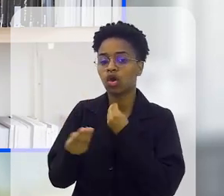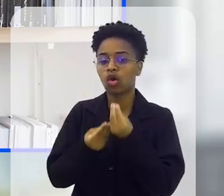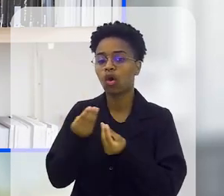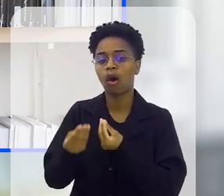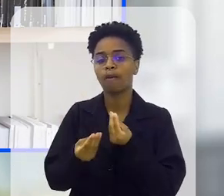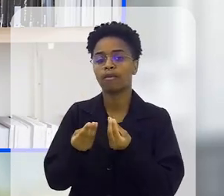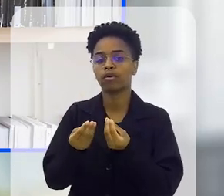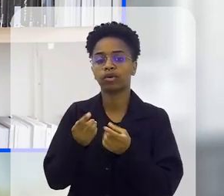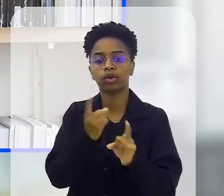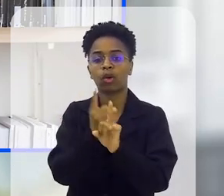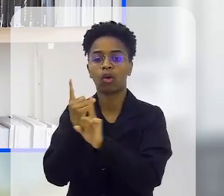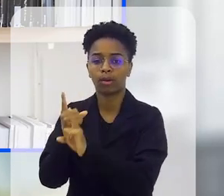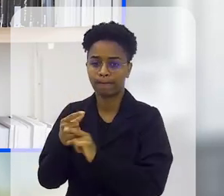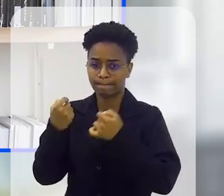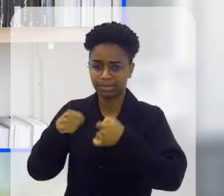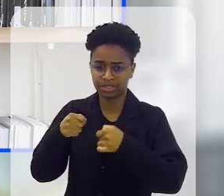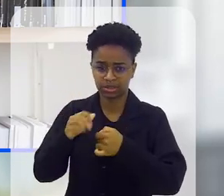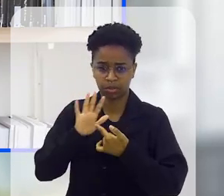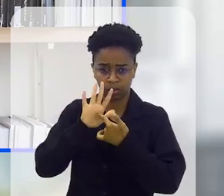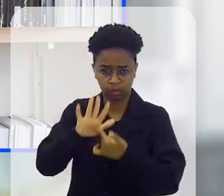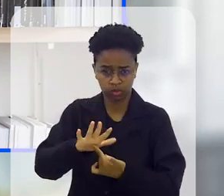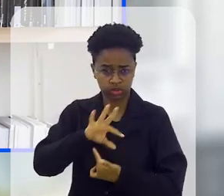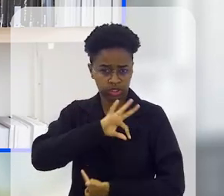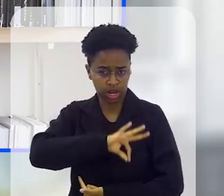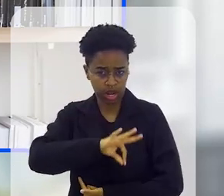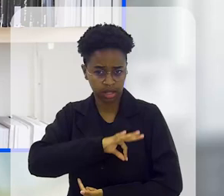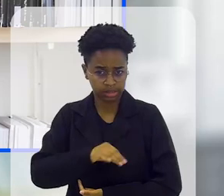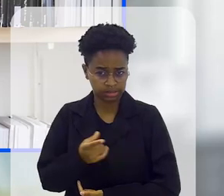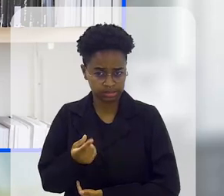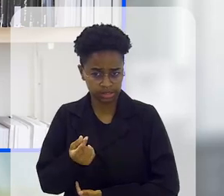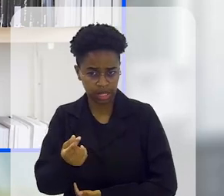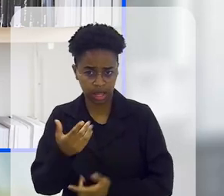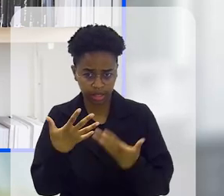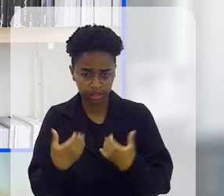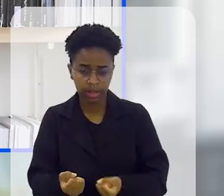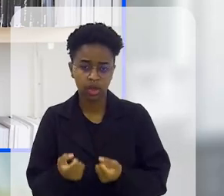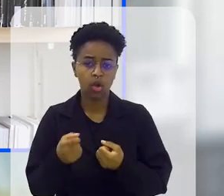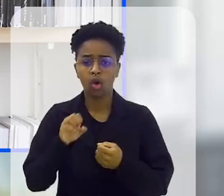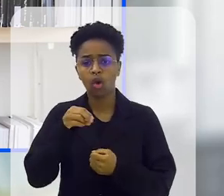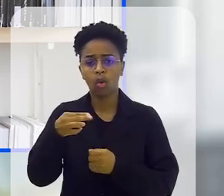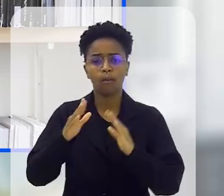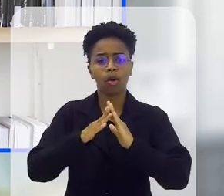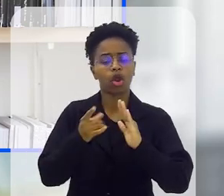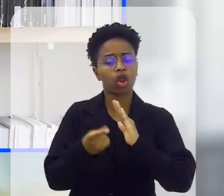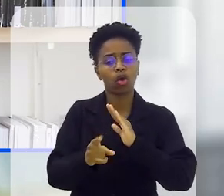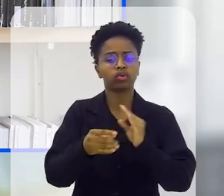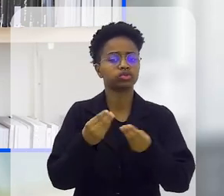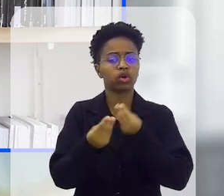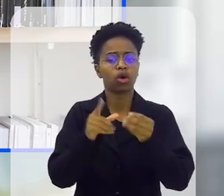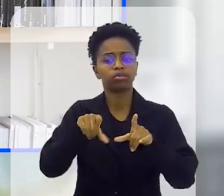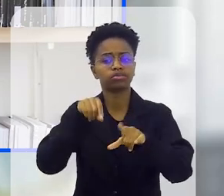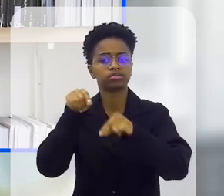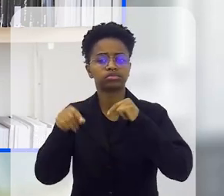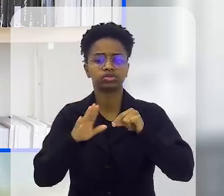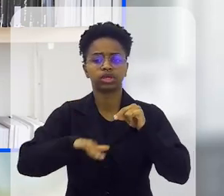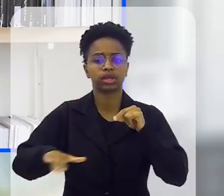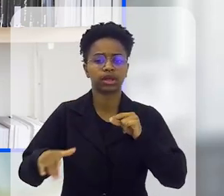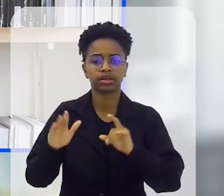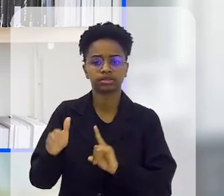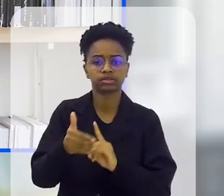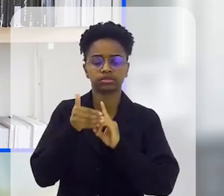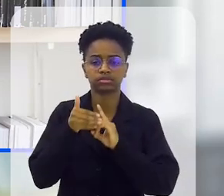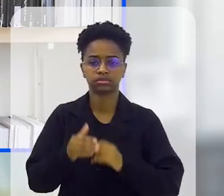como é que vocês captam essas crianças? Precisa-se comprovar renda? Basta morar longe do local de tratamento? Como é que vocês fazem essa